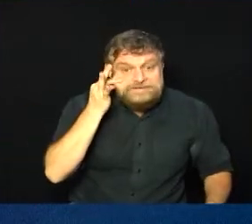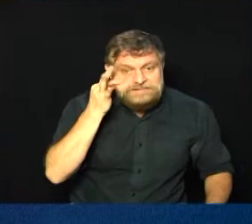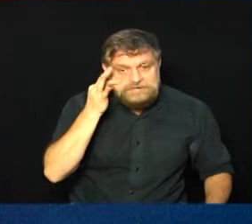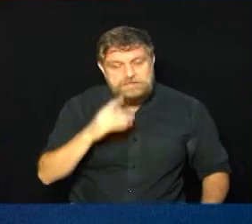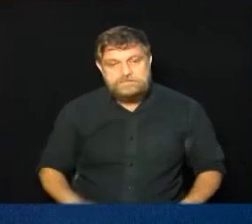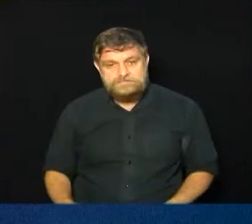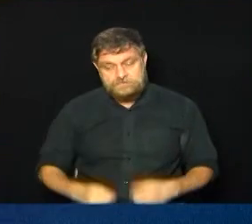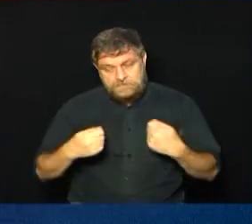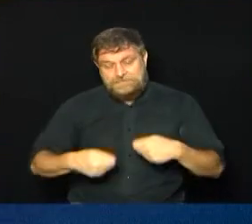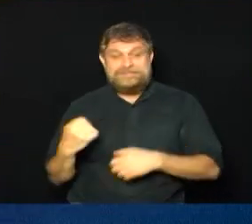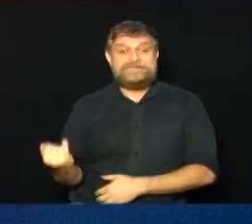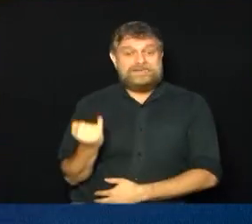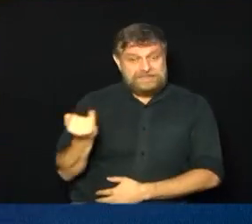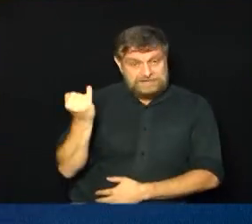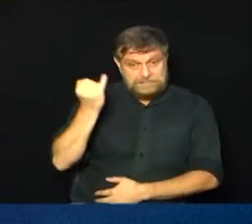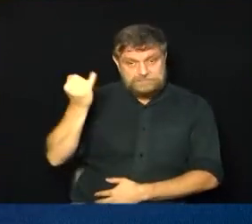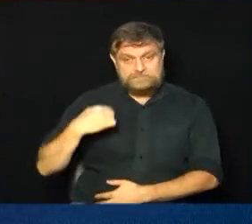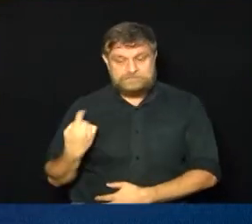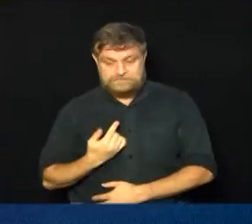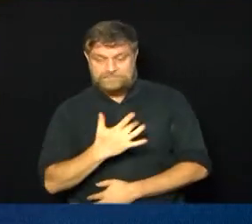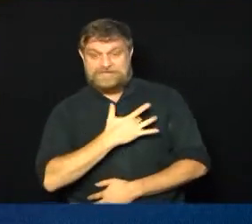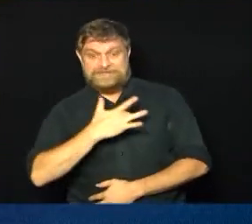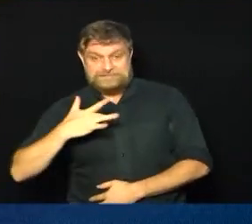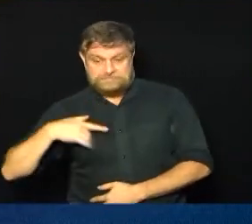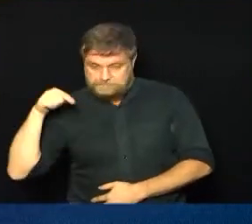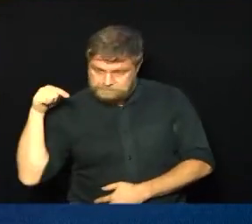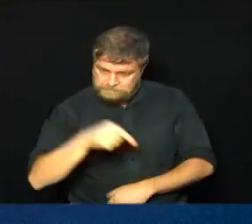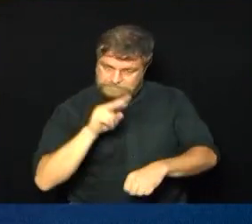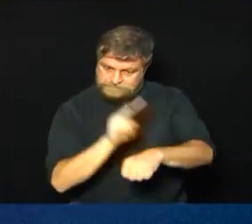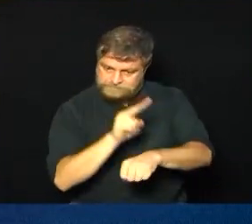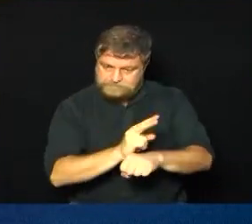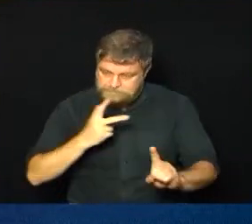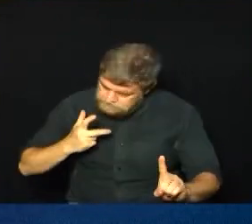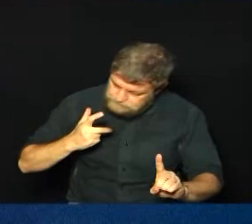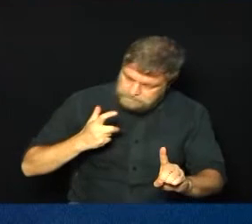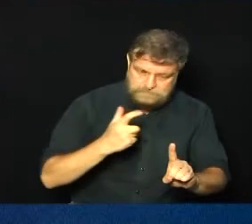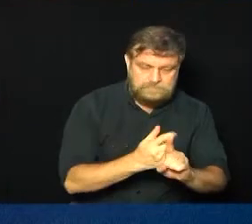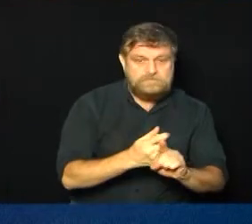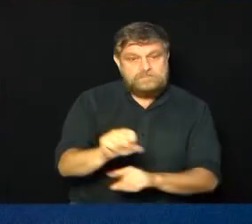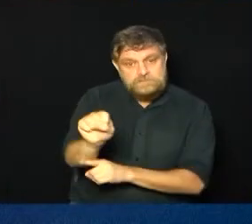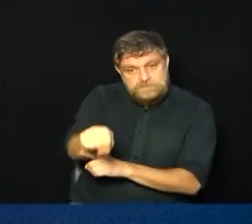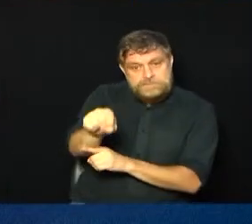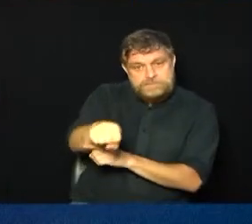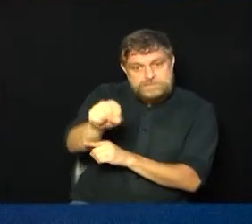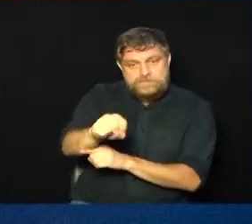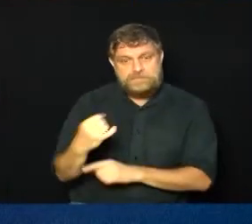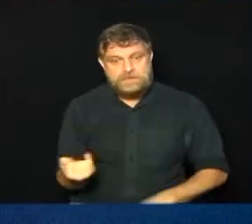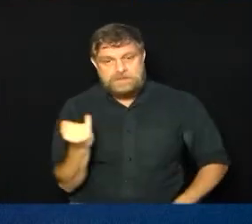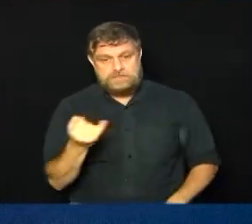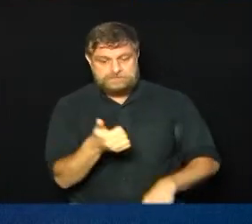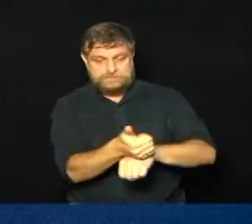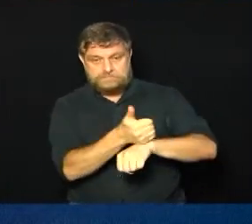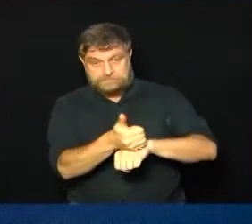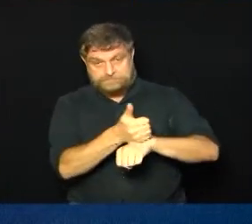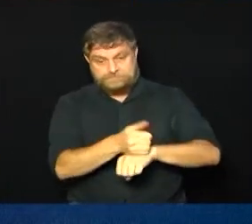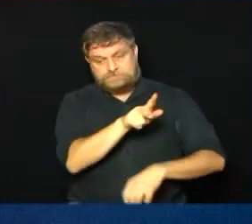importante para a saúde deles, que eles estejam vacinados. É importante para a saúde dos profissionais da